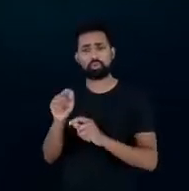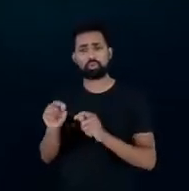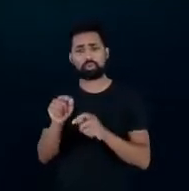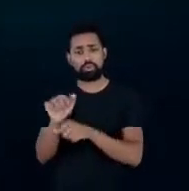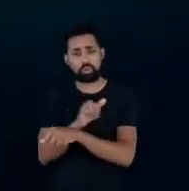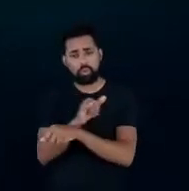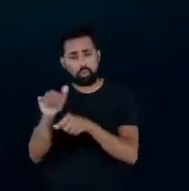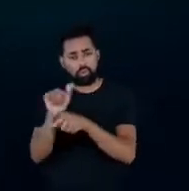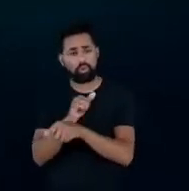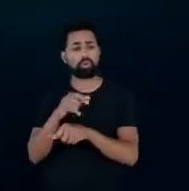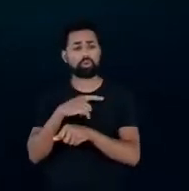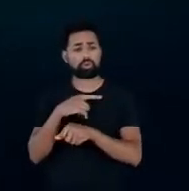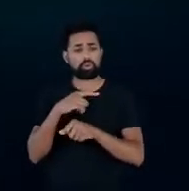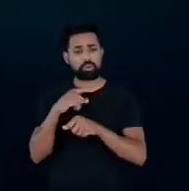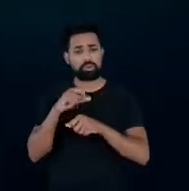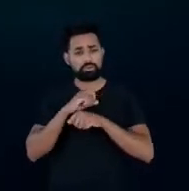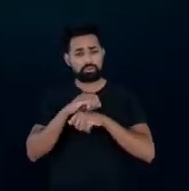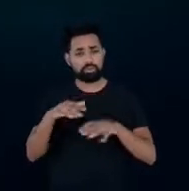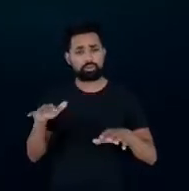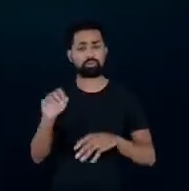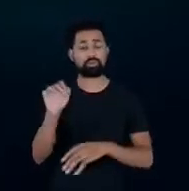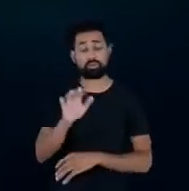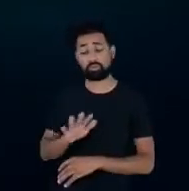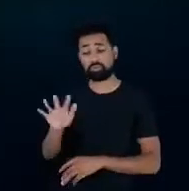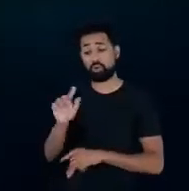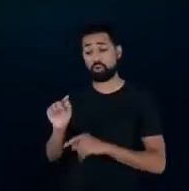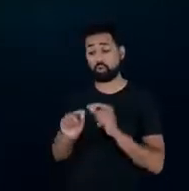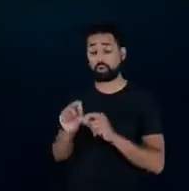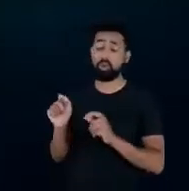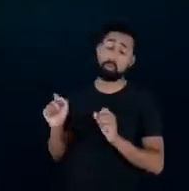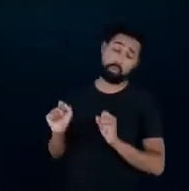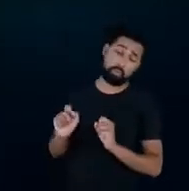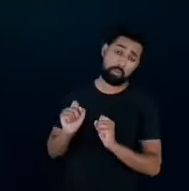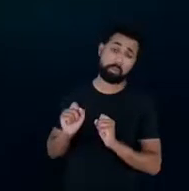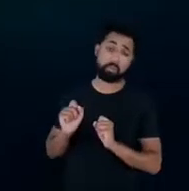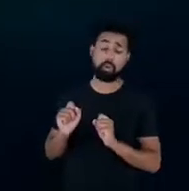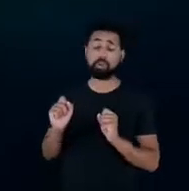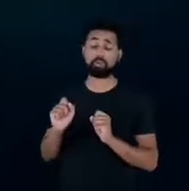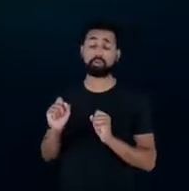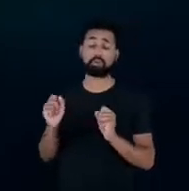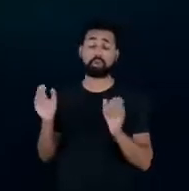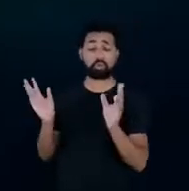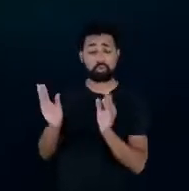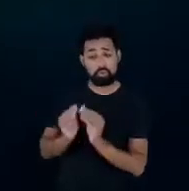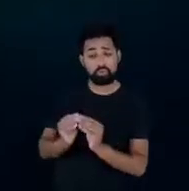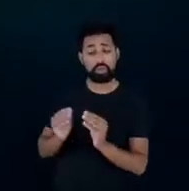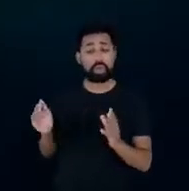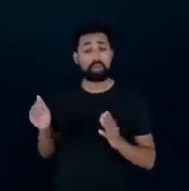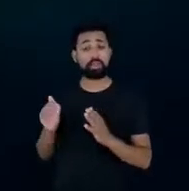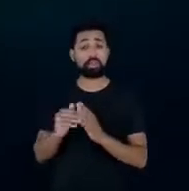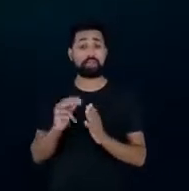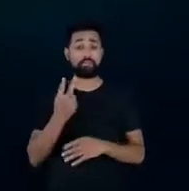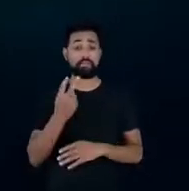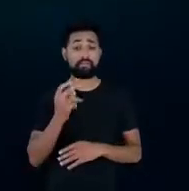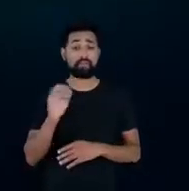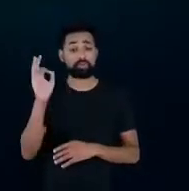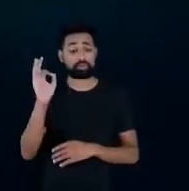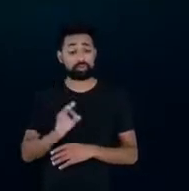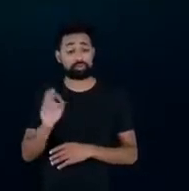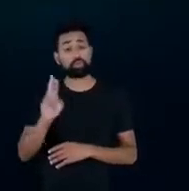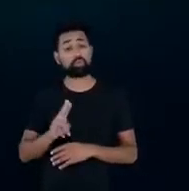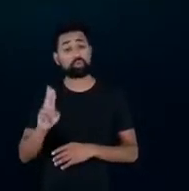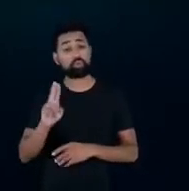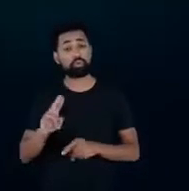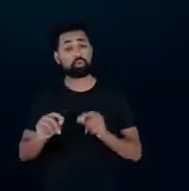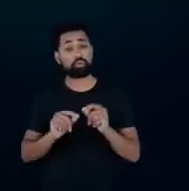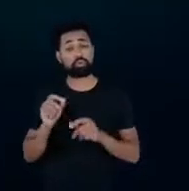distribuídos como um todo eles podem reduzir em até 20% o consumo potencial em